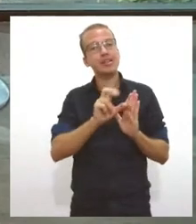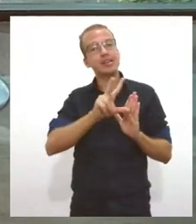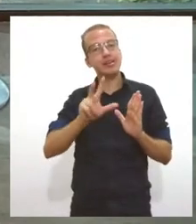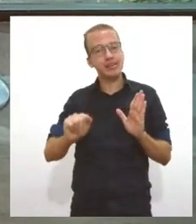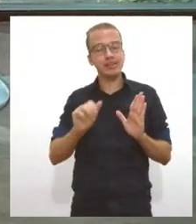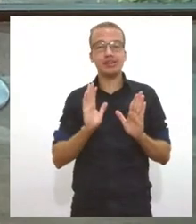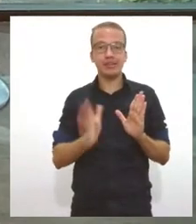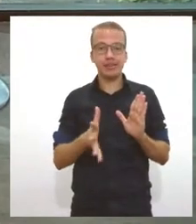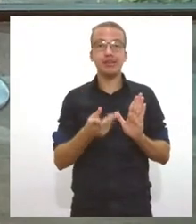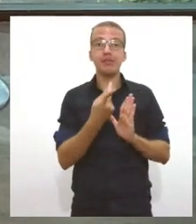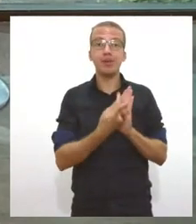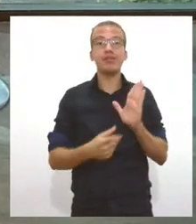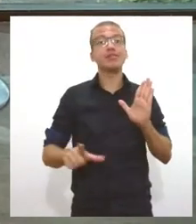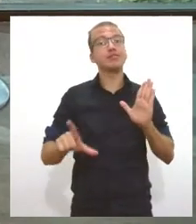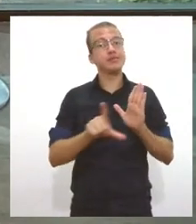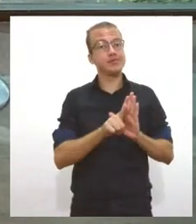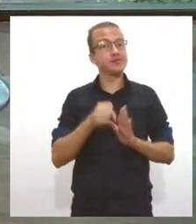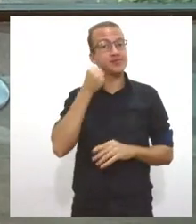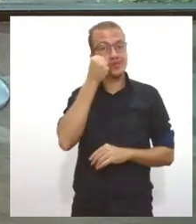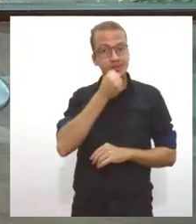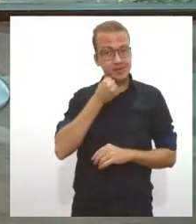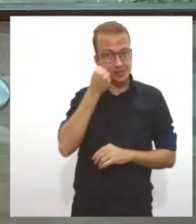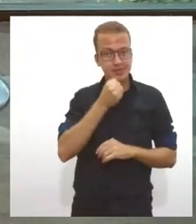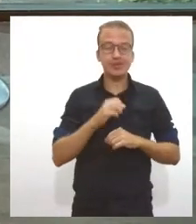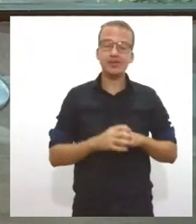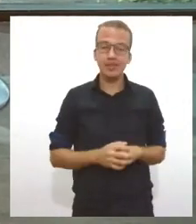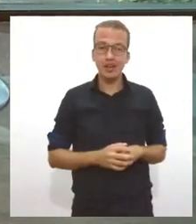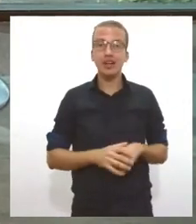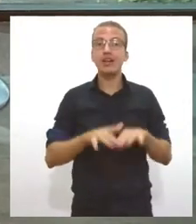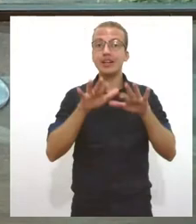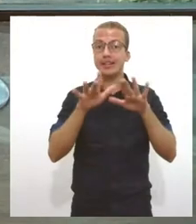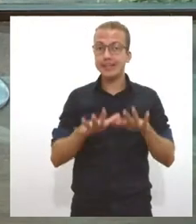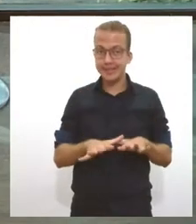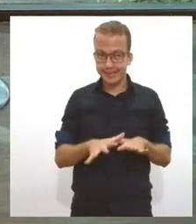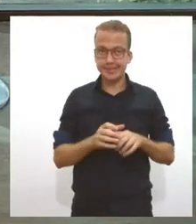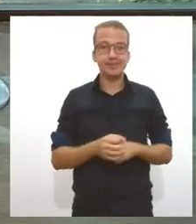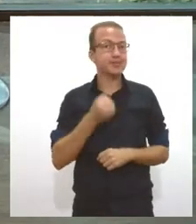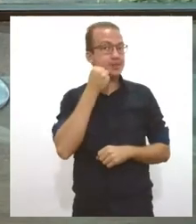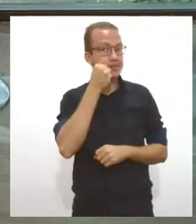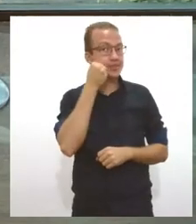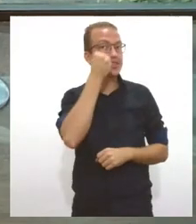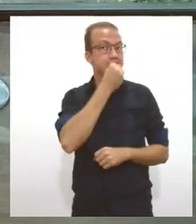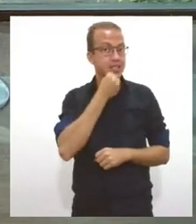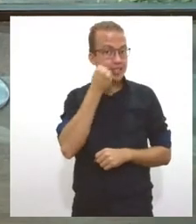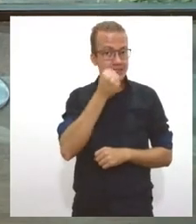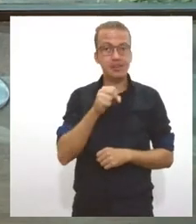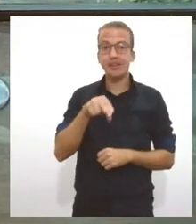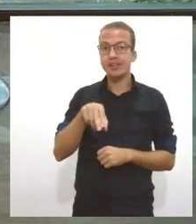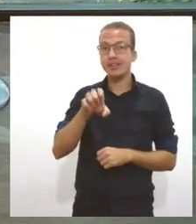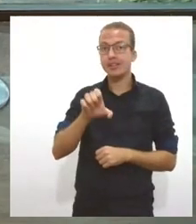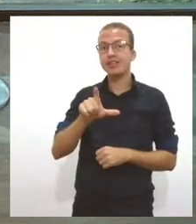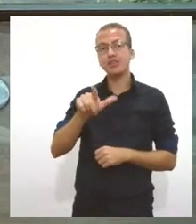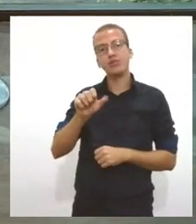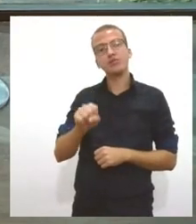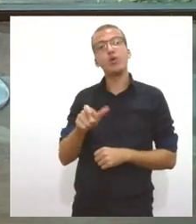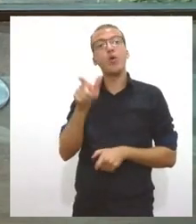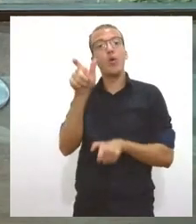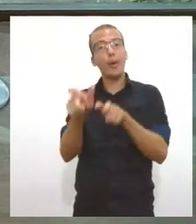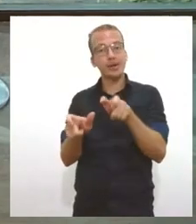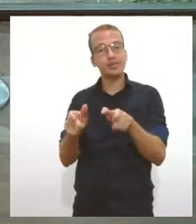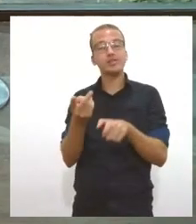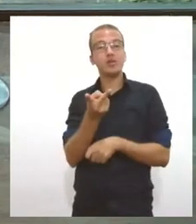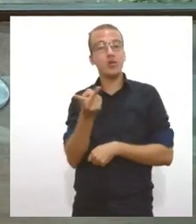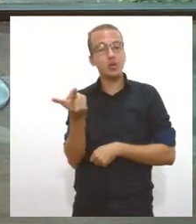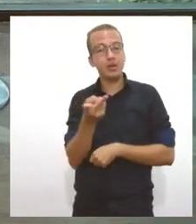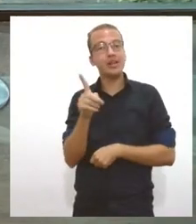Alencar e terá relatório do senador Nelson Travi, ambos médicos. Segundo o texto, a autoridade